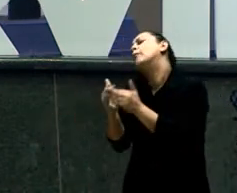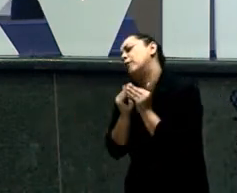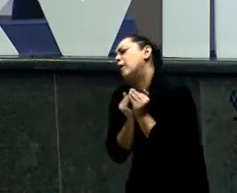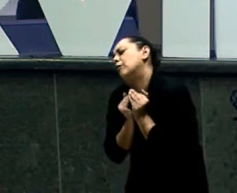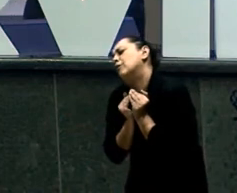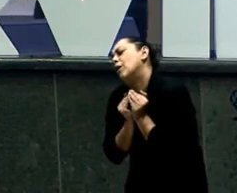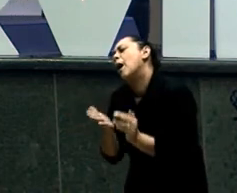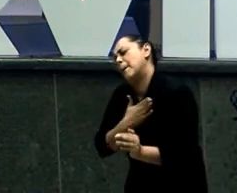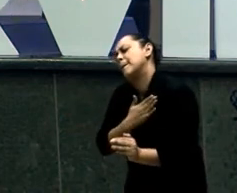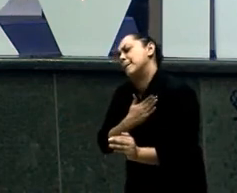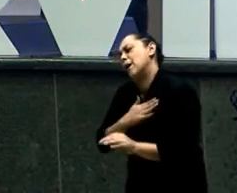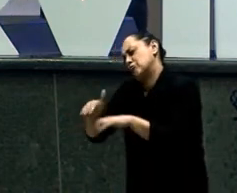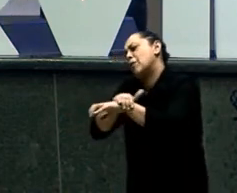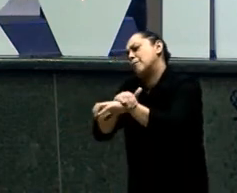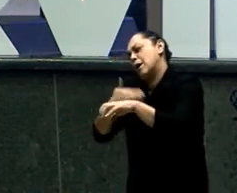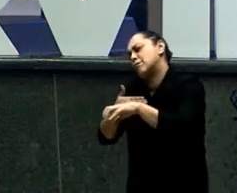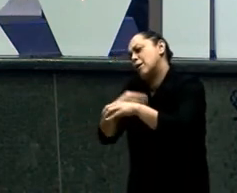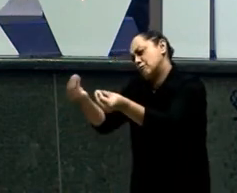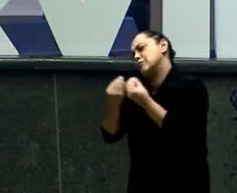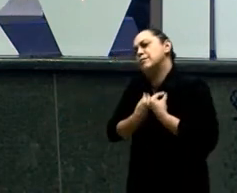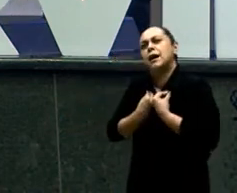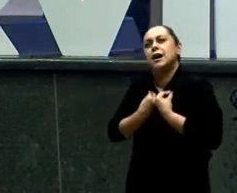Já pegou? Dá briga ou não?